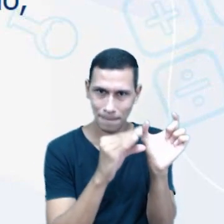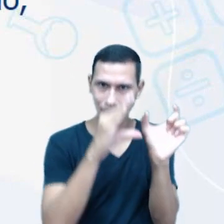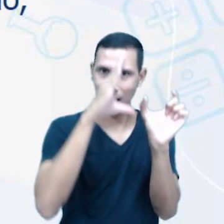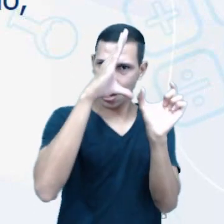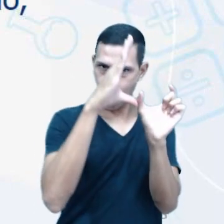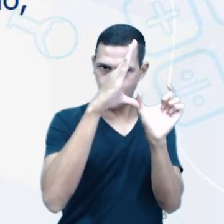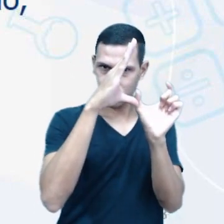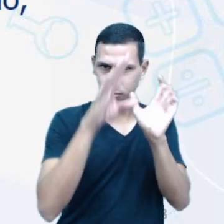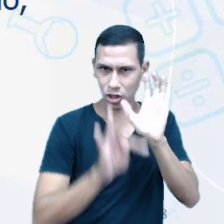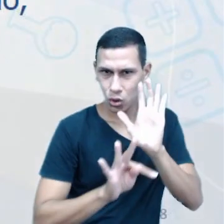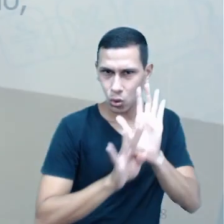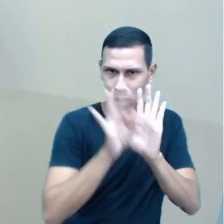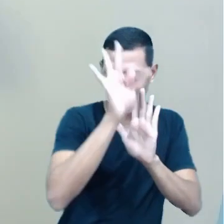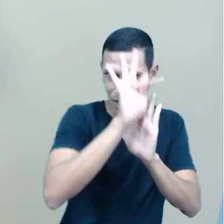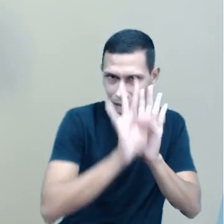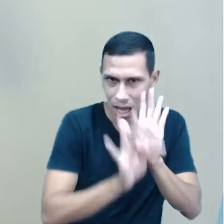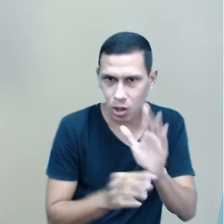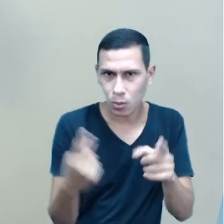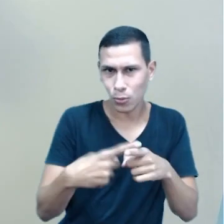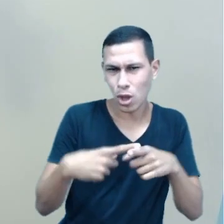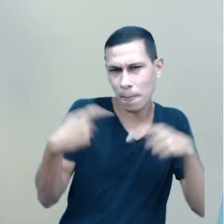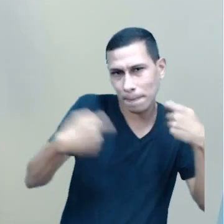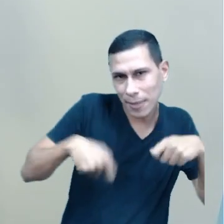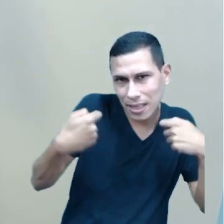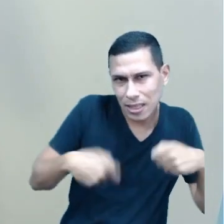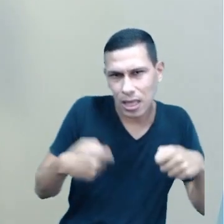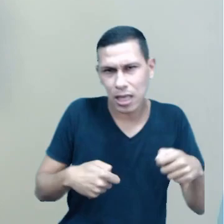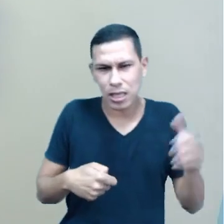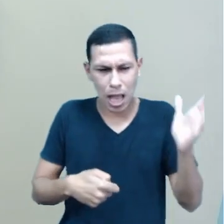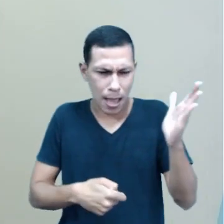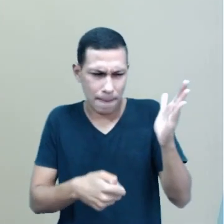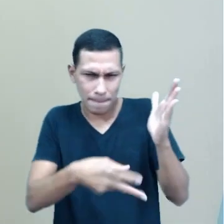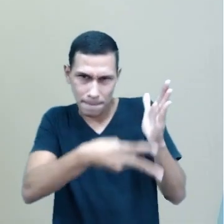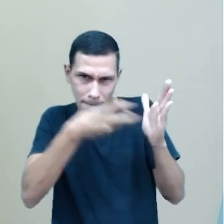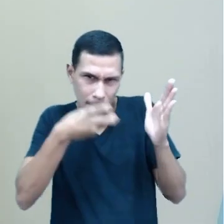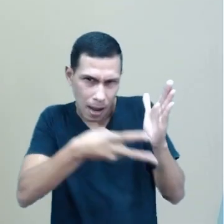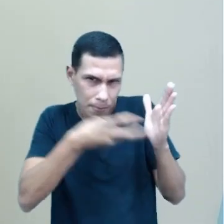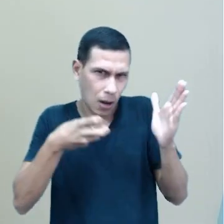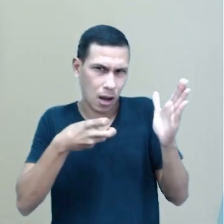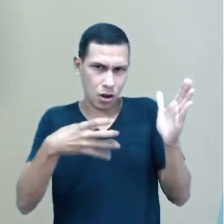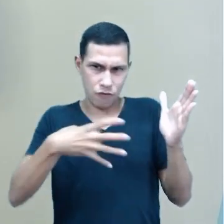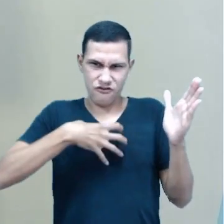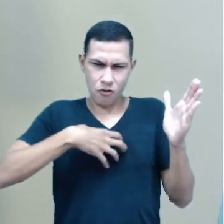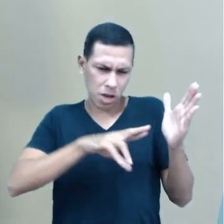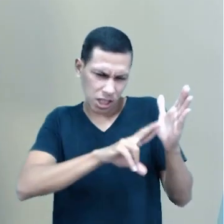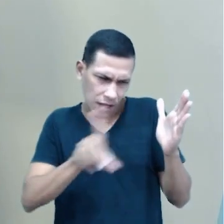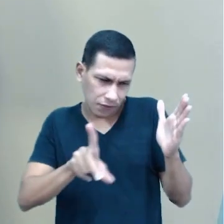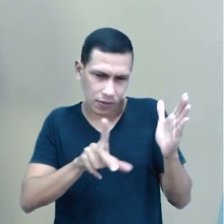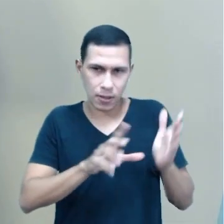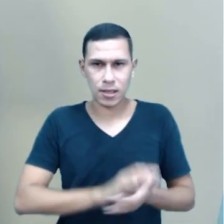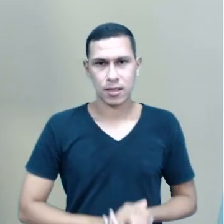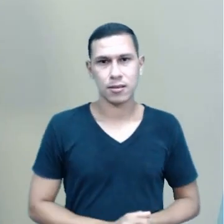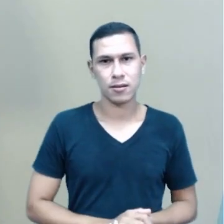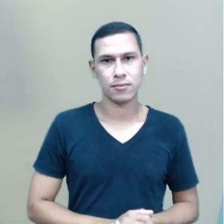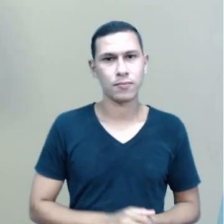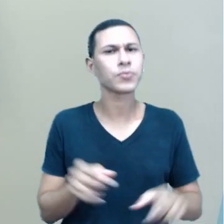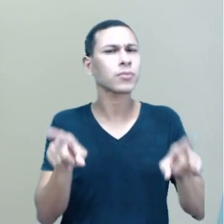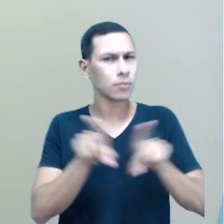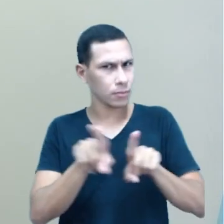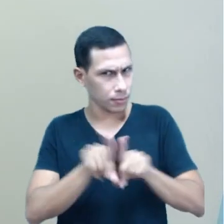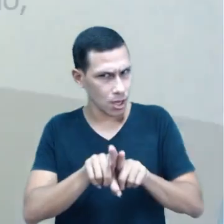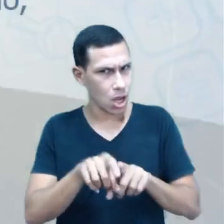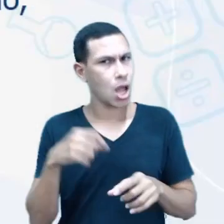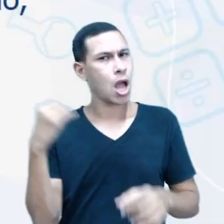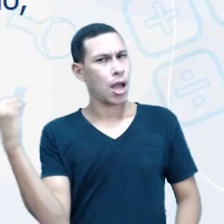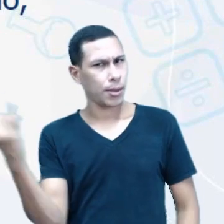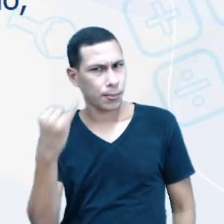texto é porque ela precisa ser destacada de uma forma diferente. Vimos também a importância